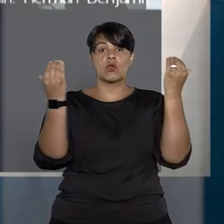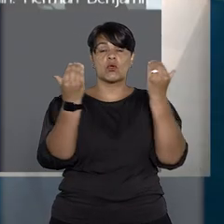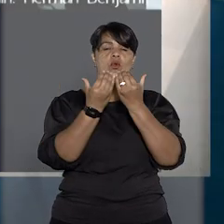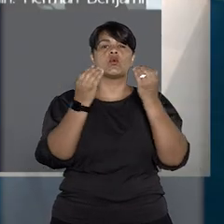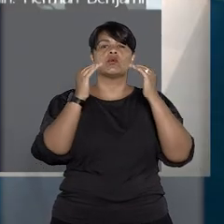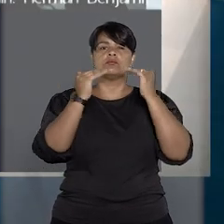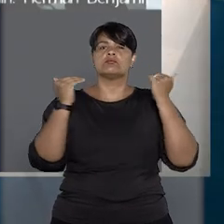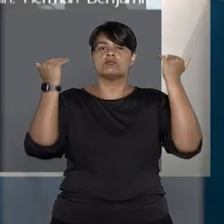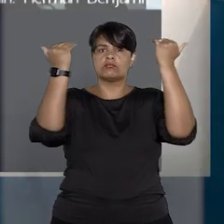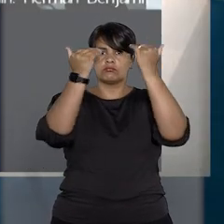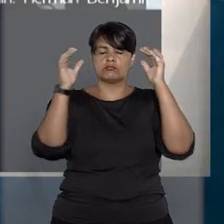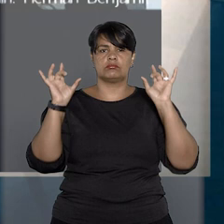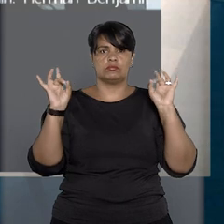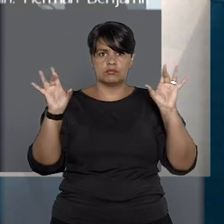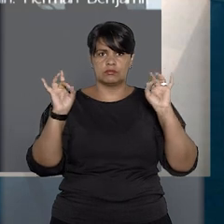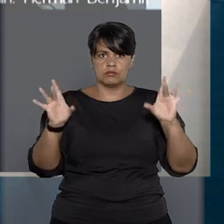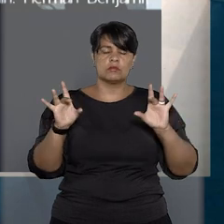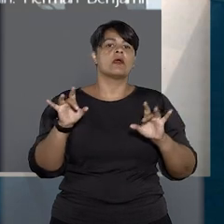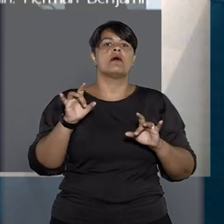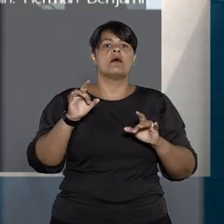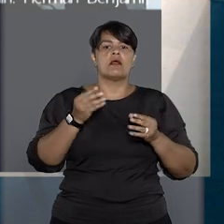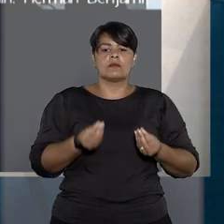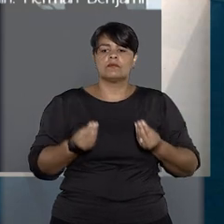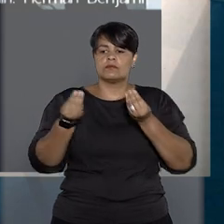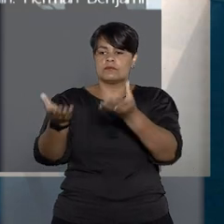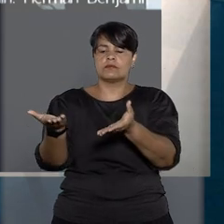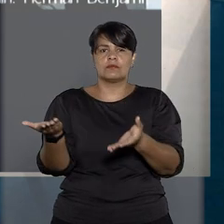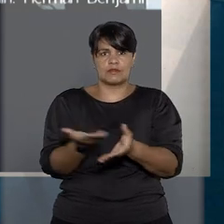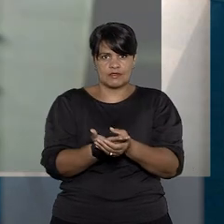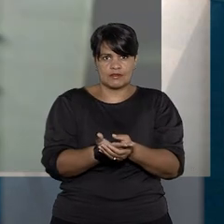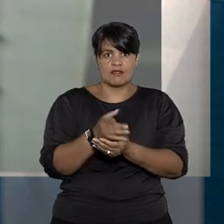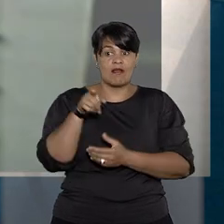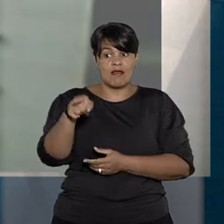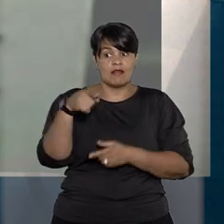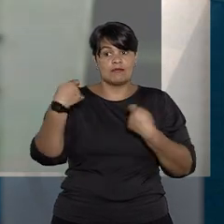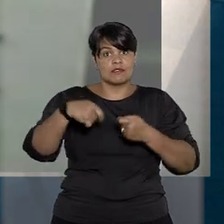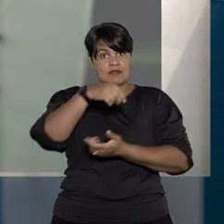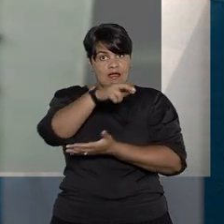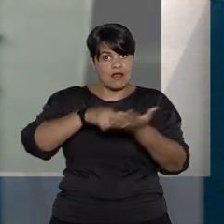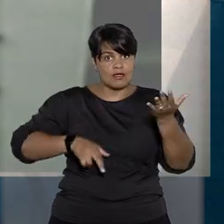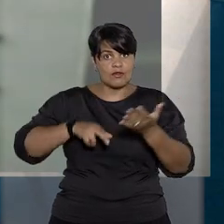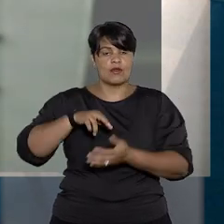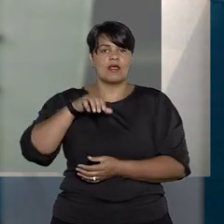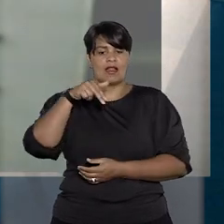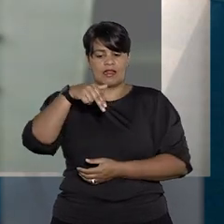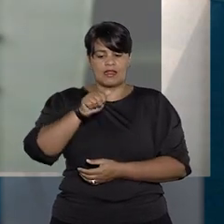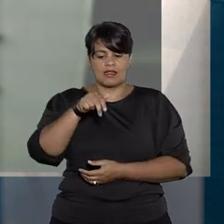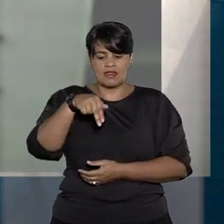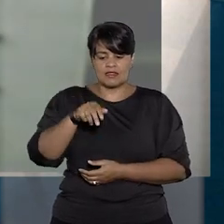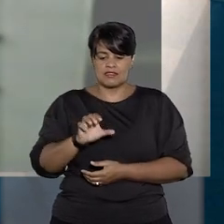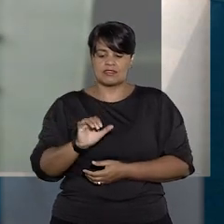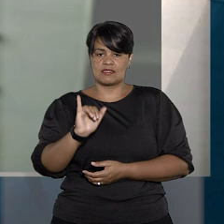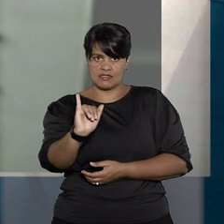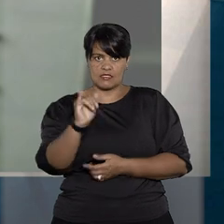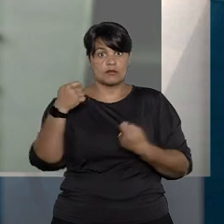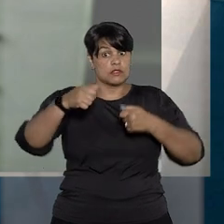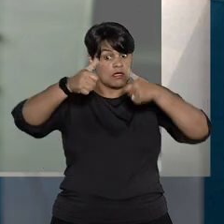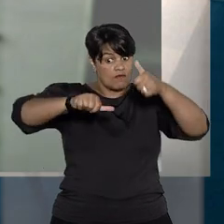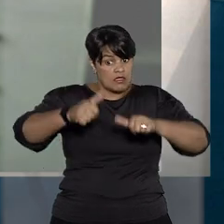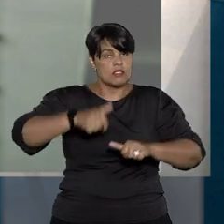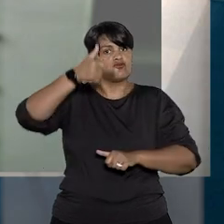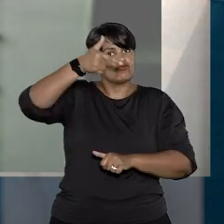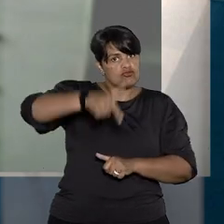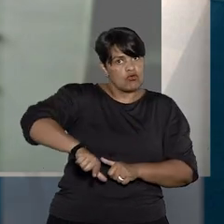STJ devolveu um processo criminal envolvendo colaboração premiada para que a relatora, a ministra Nancy Andrigue, analise